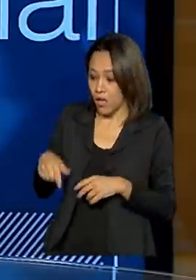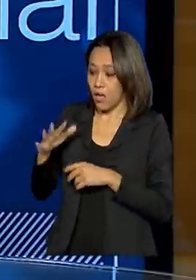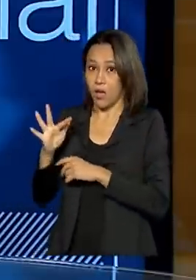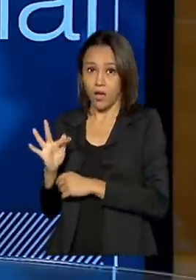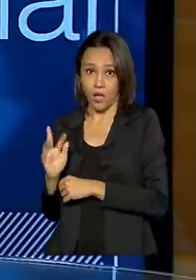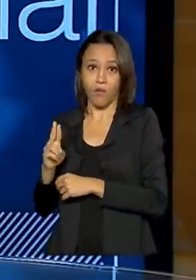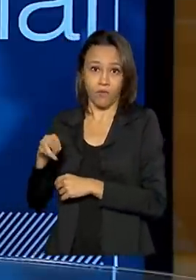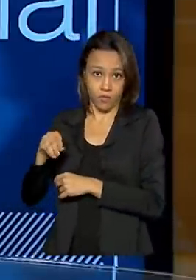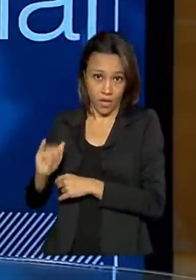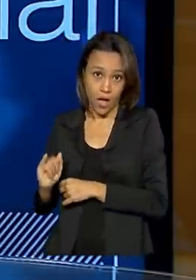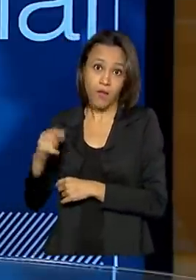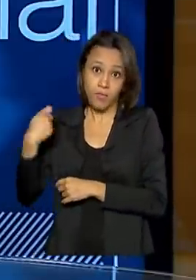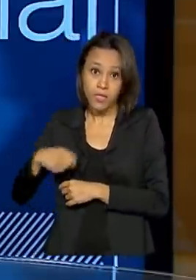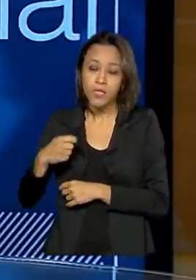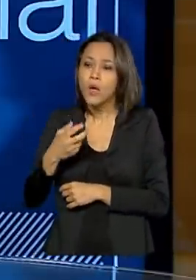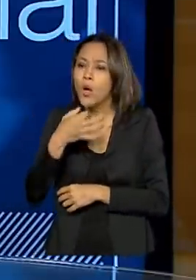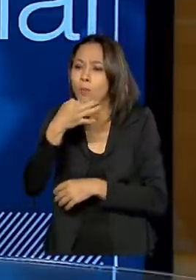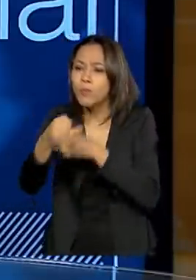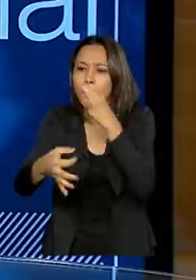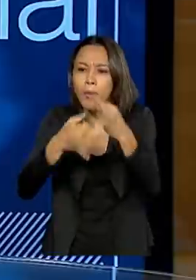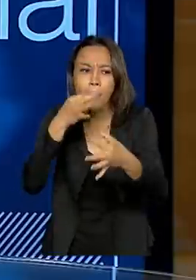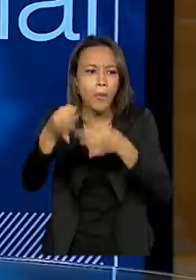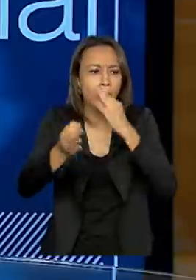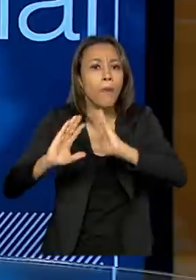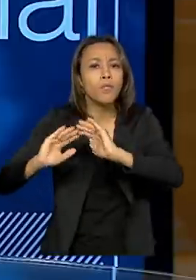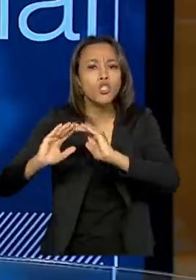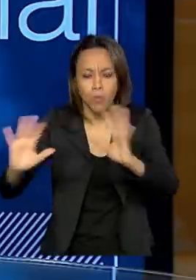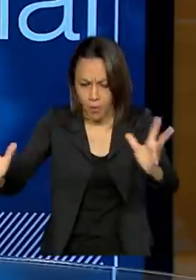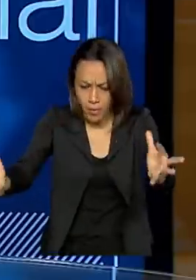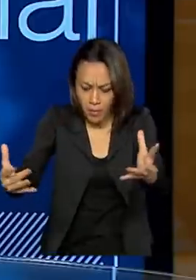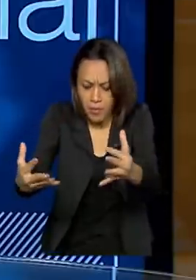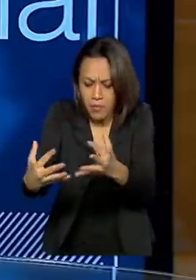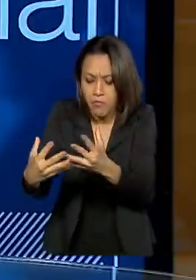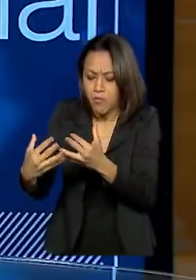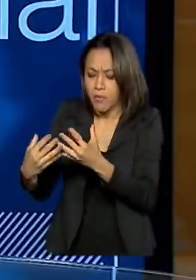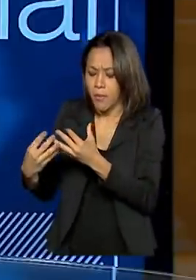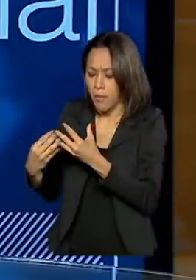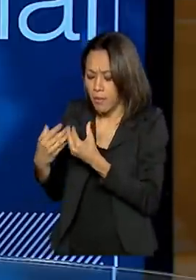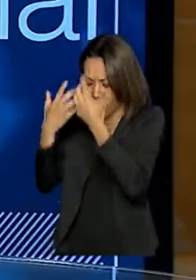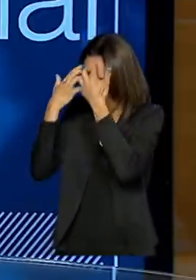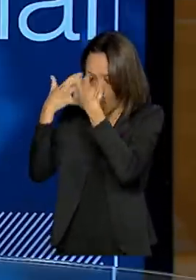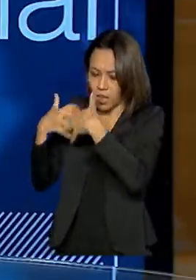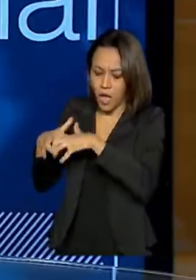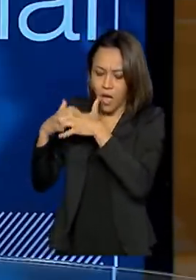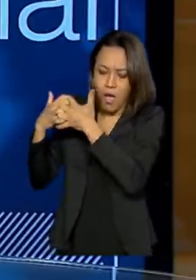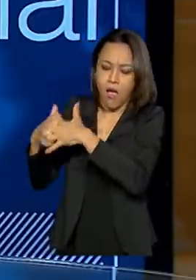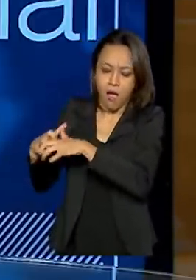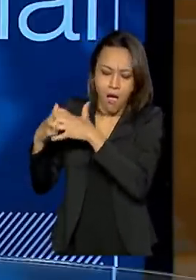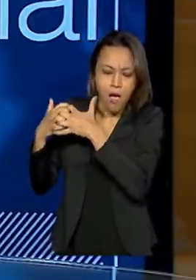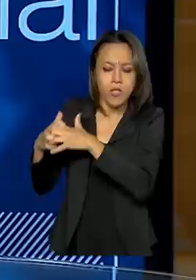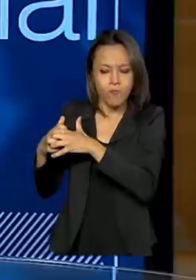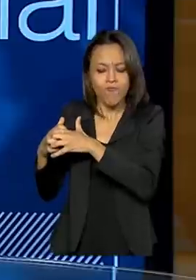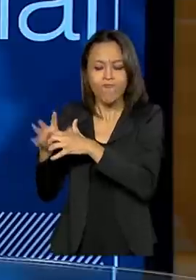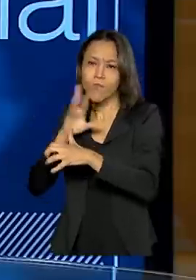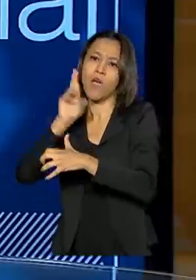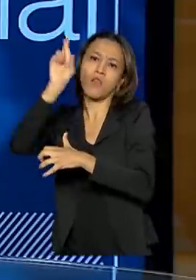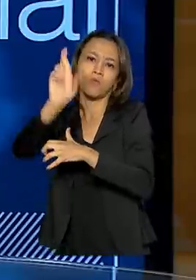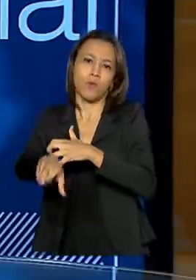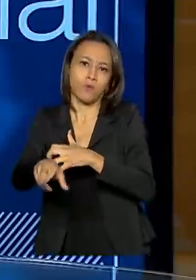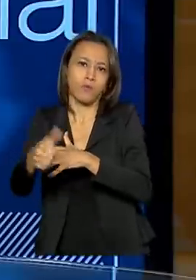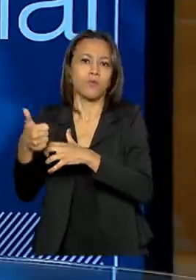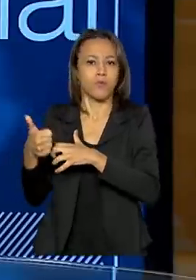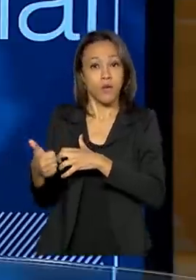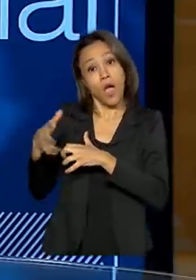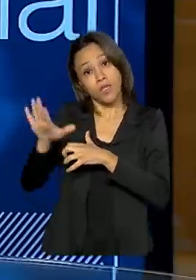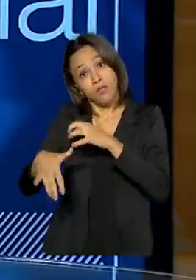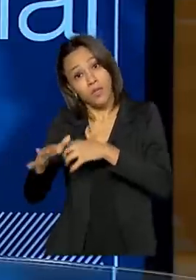capitalizador de demandas. E aí é feita a análise e dada as soluções. Muitas vezes a solução